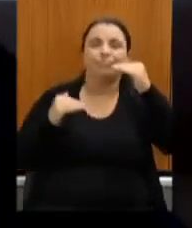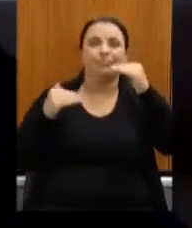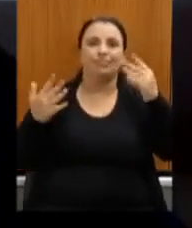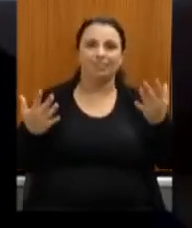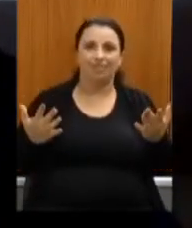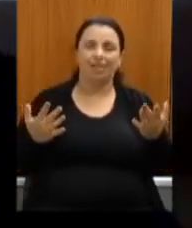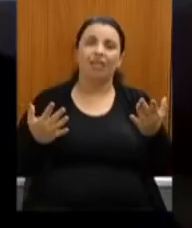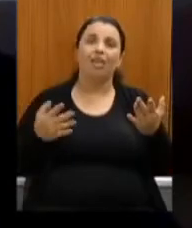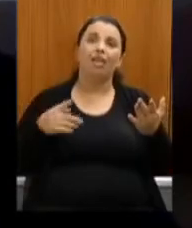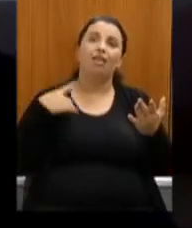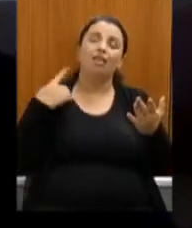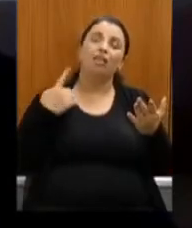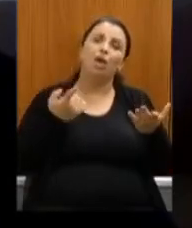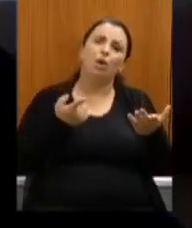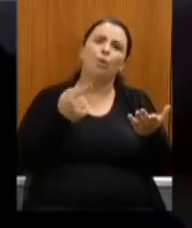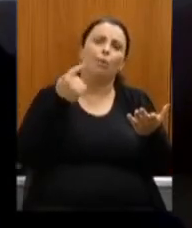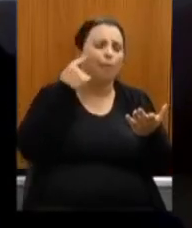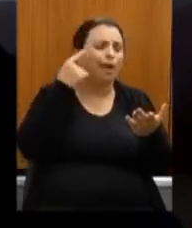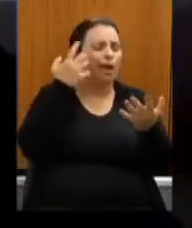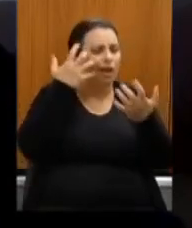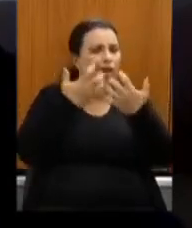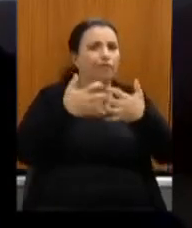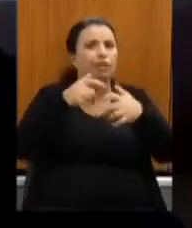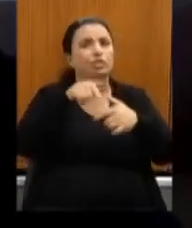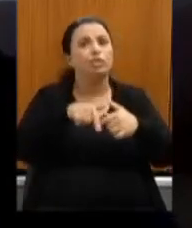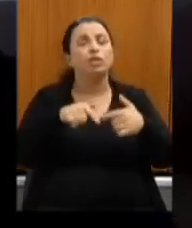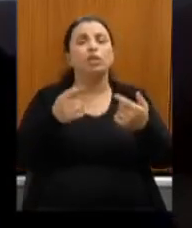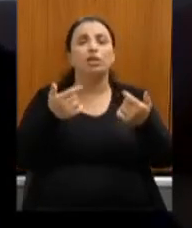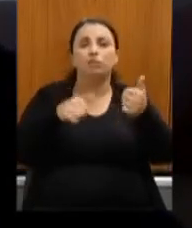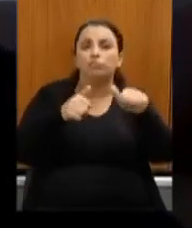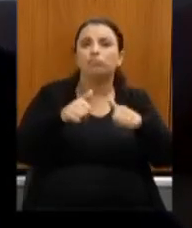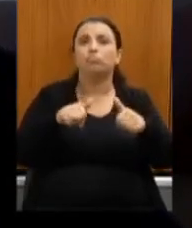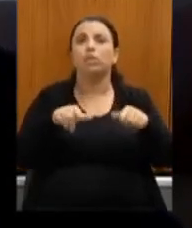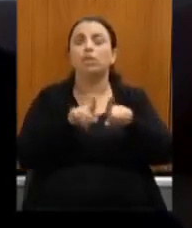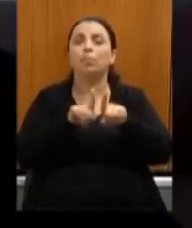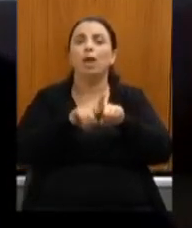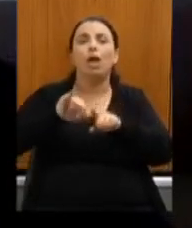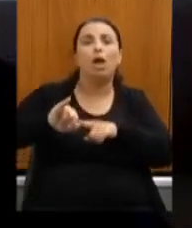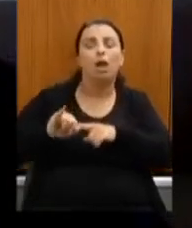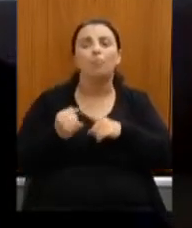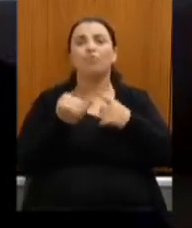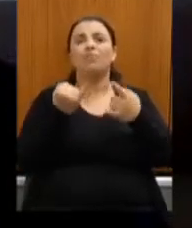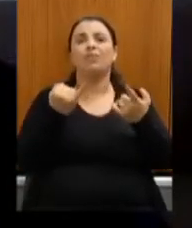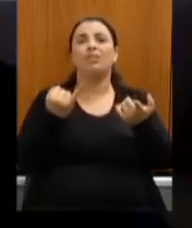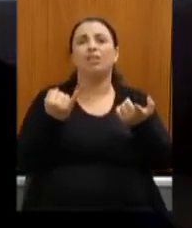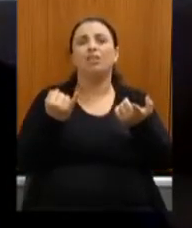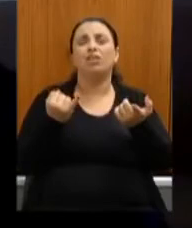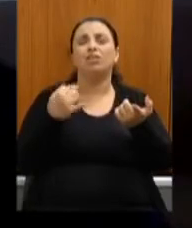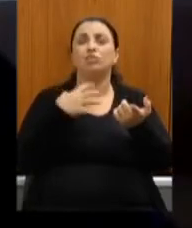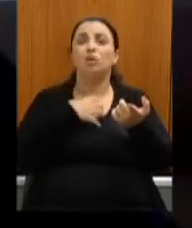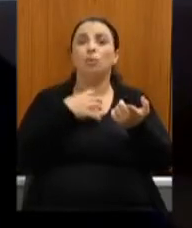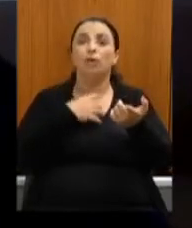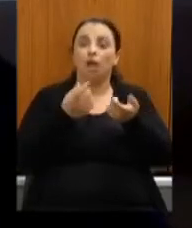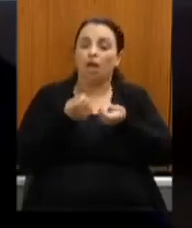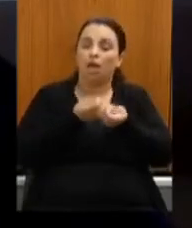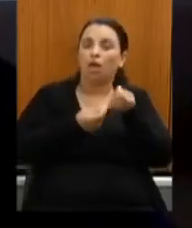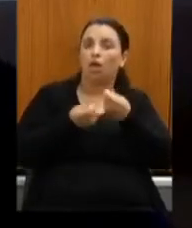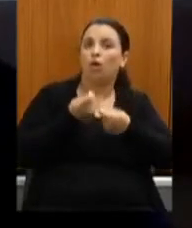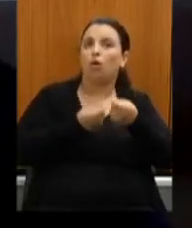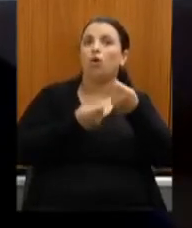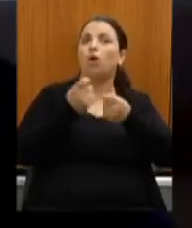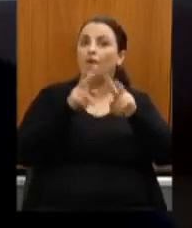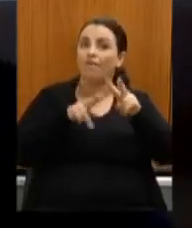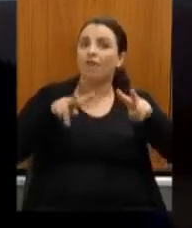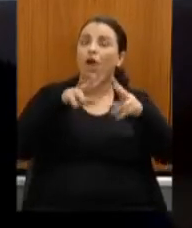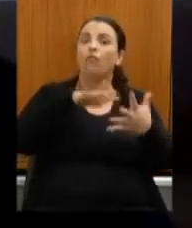desembarque nisso e ao mesmo tempo um aproveitamento de uma maneira economicamente viável e